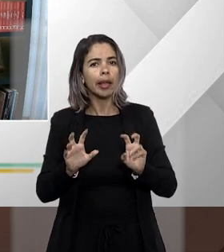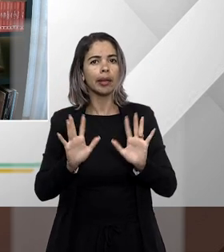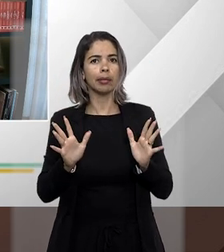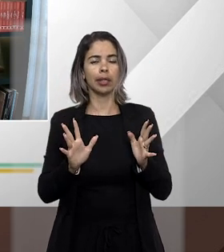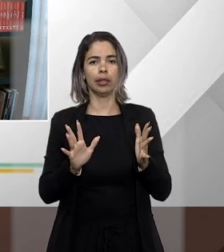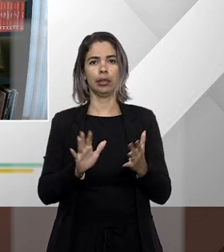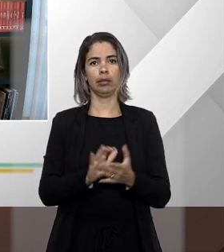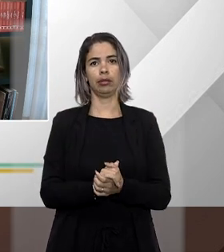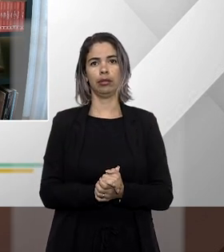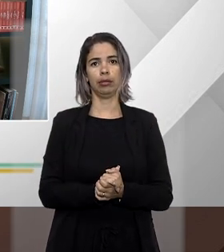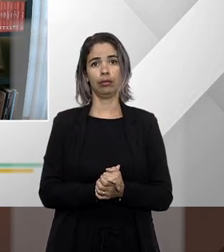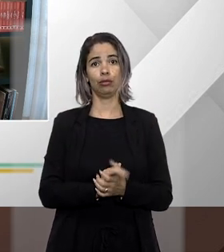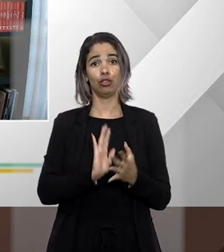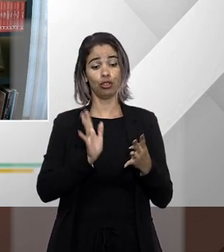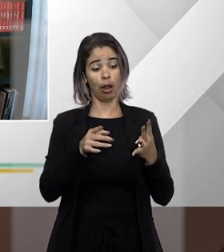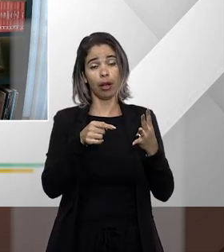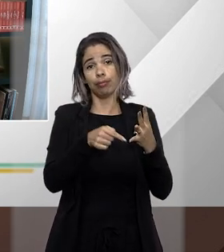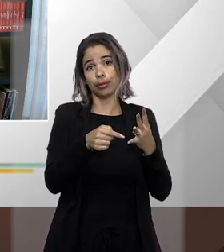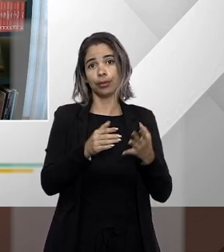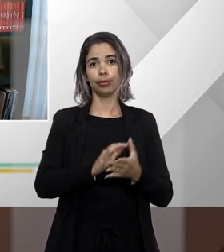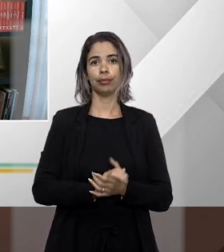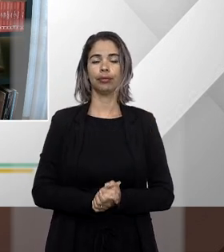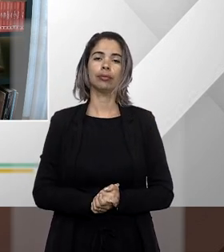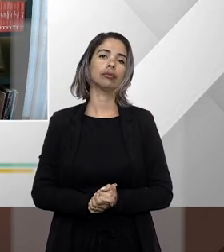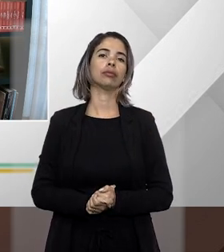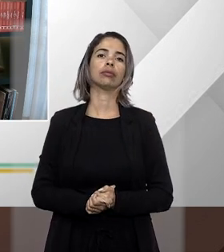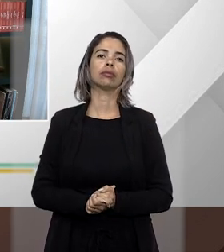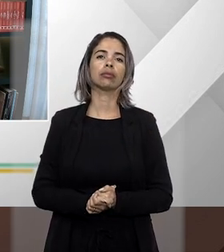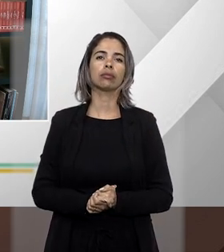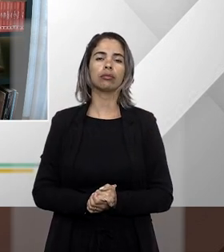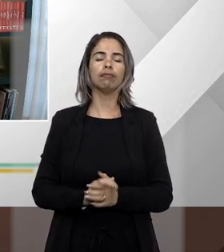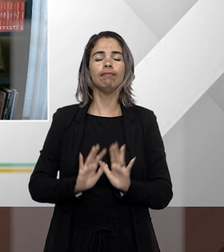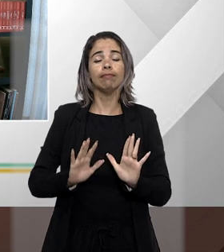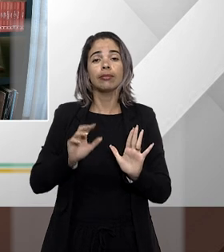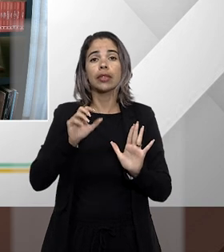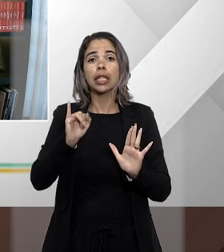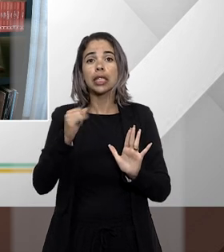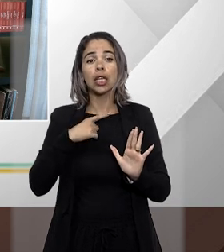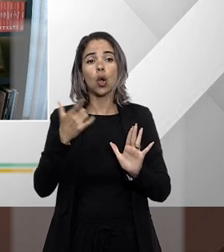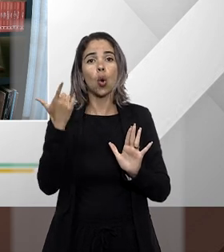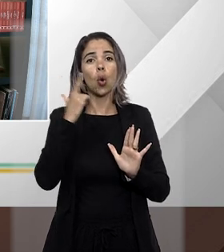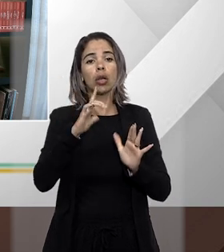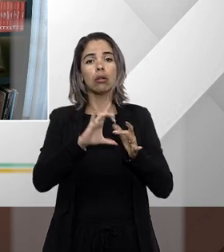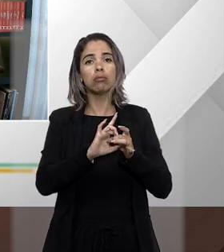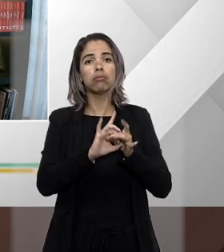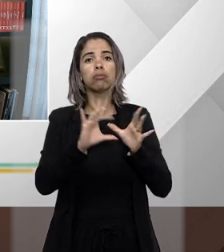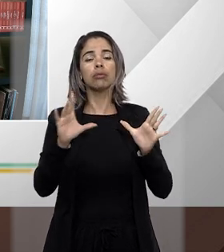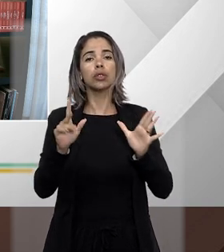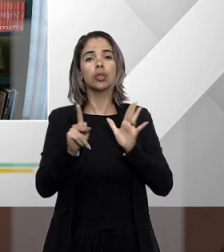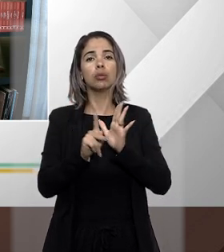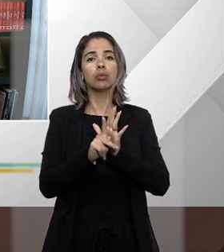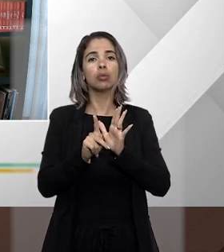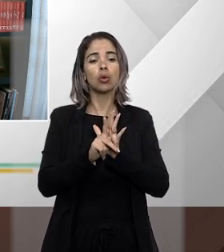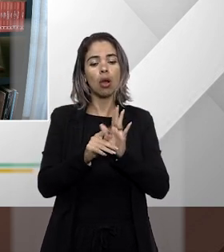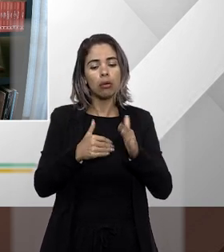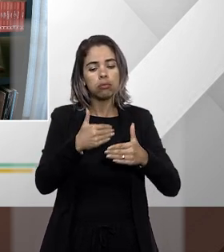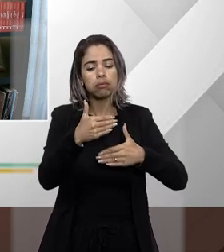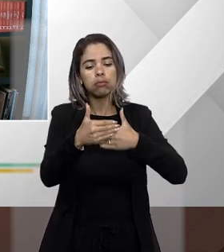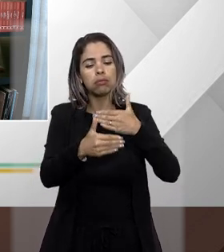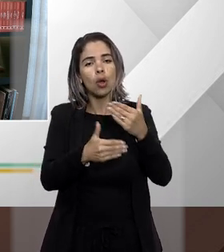professor Diego e quando há concessão de medida liminar no curso do processo mas ao final a